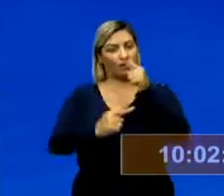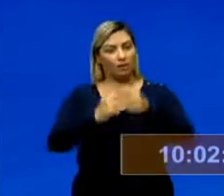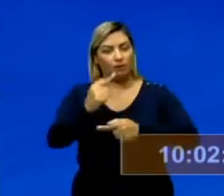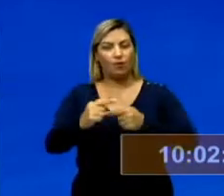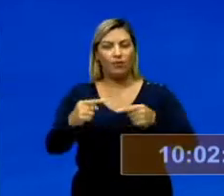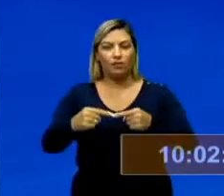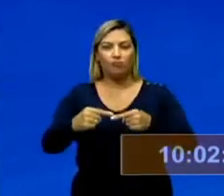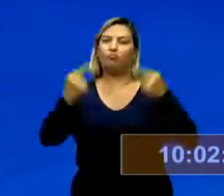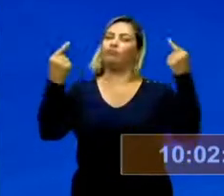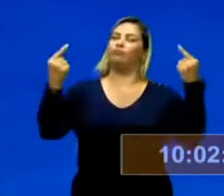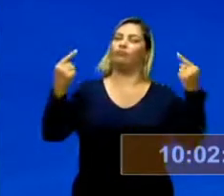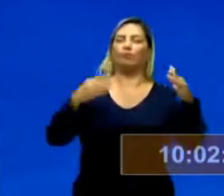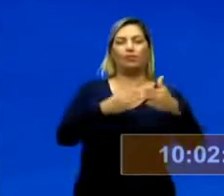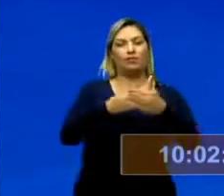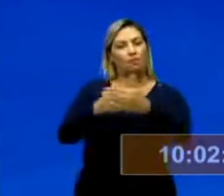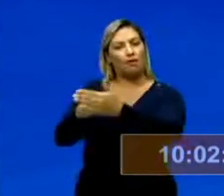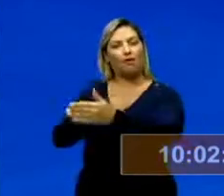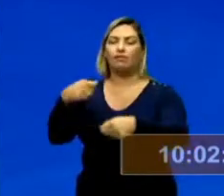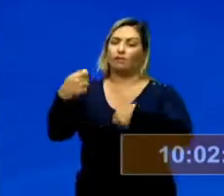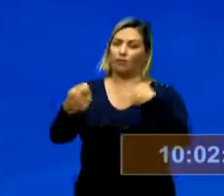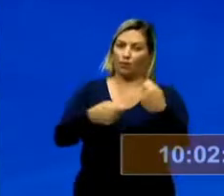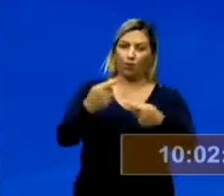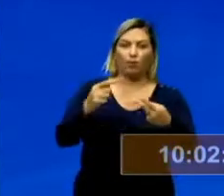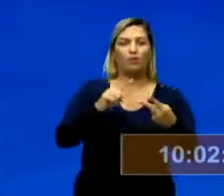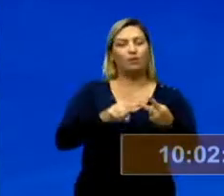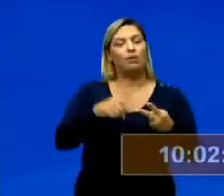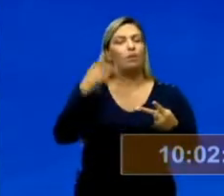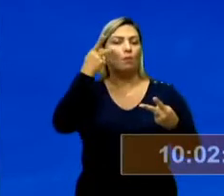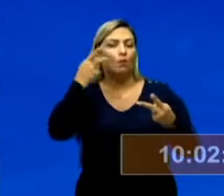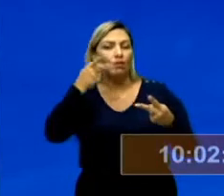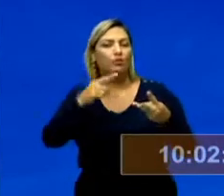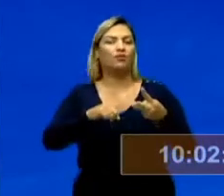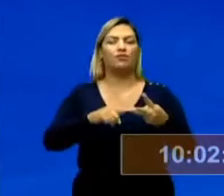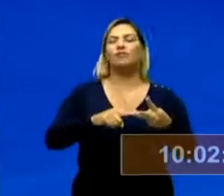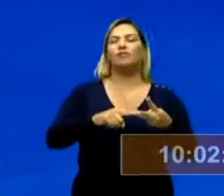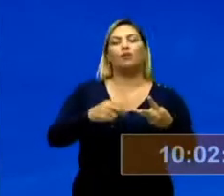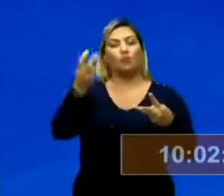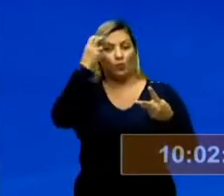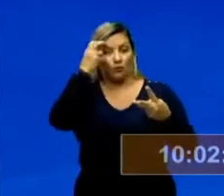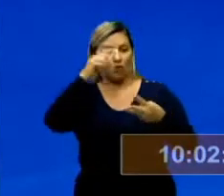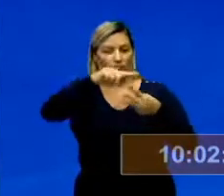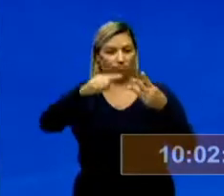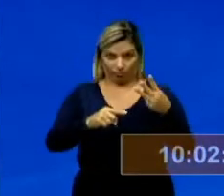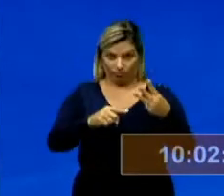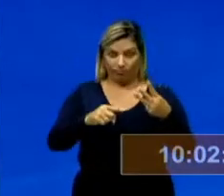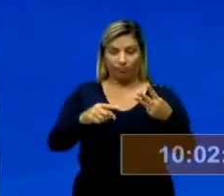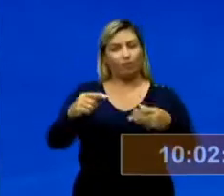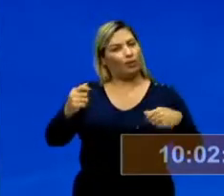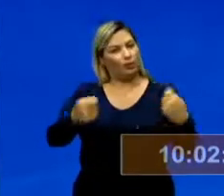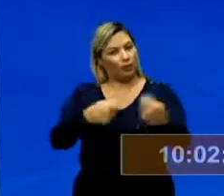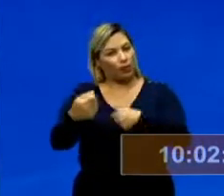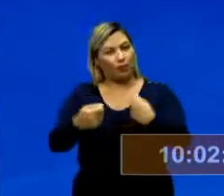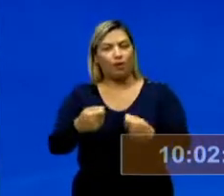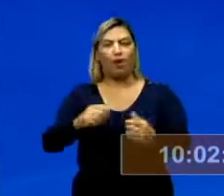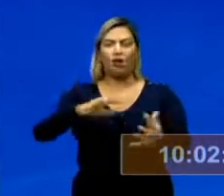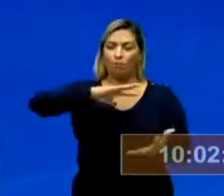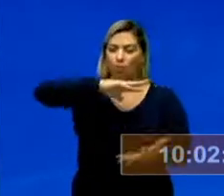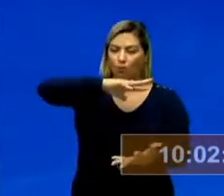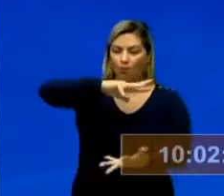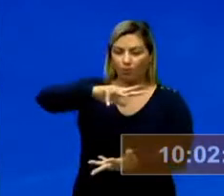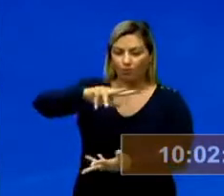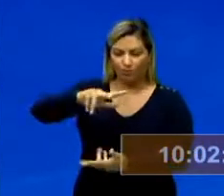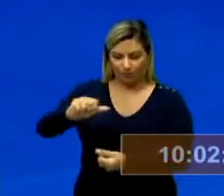rompimento dessas barreiras econômicas, políticas e culturais. Então, hoje a economia funciona de forma global.